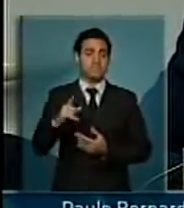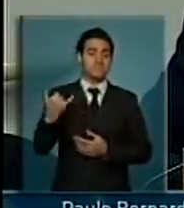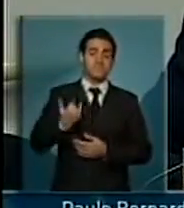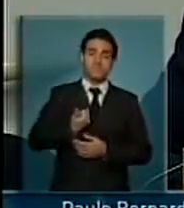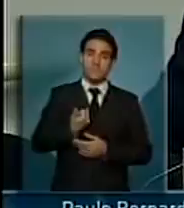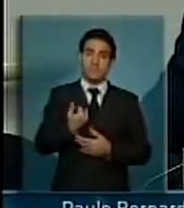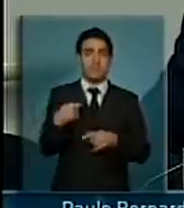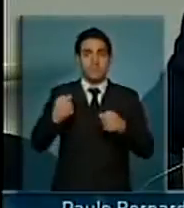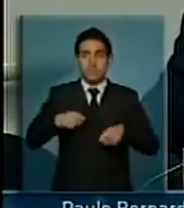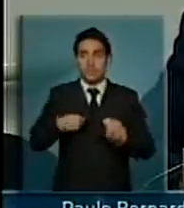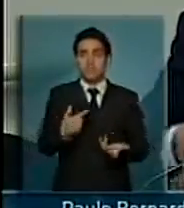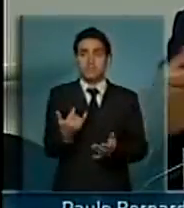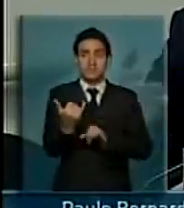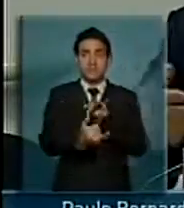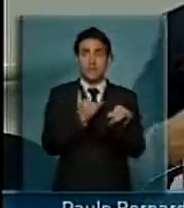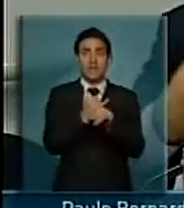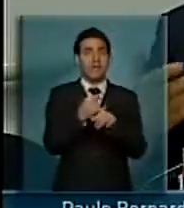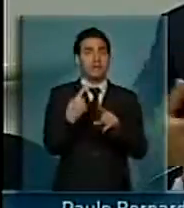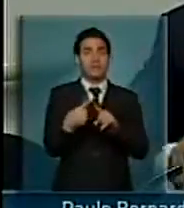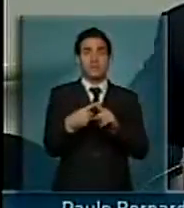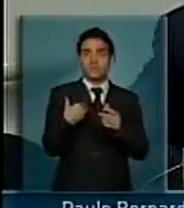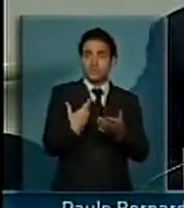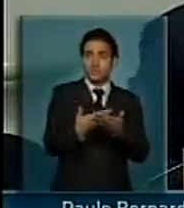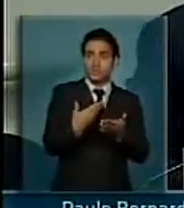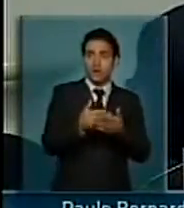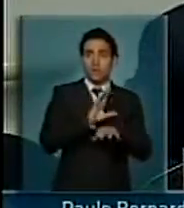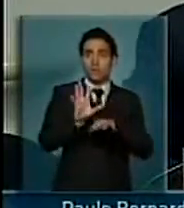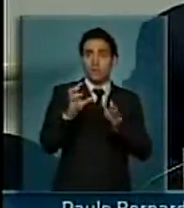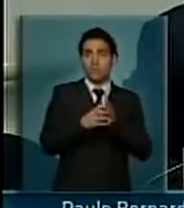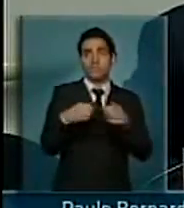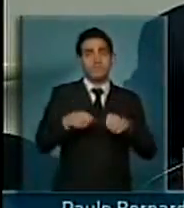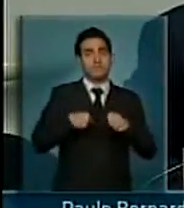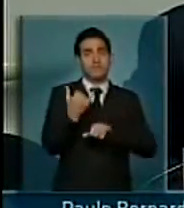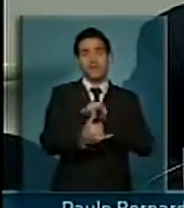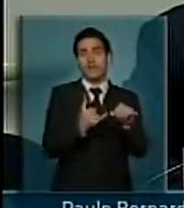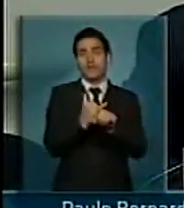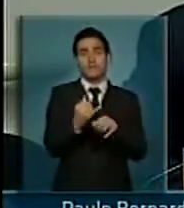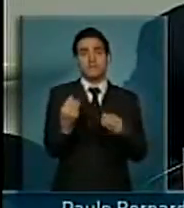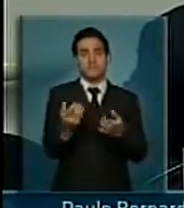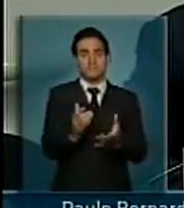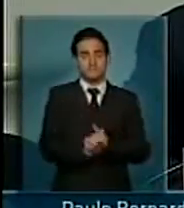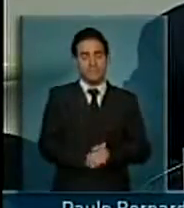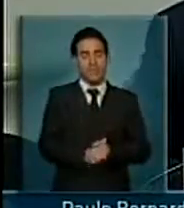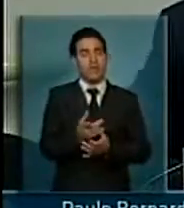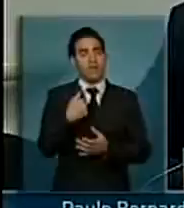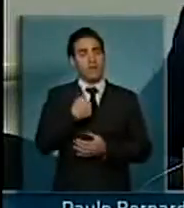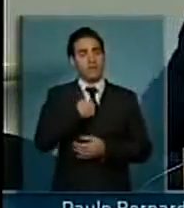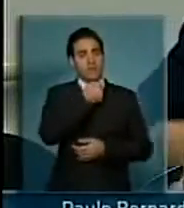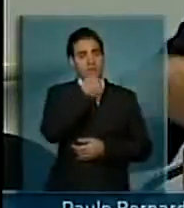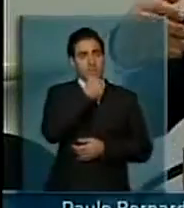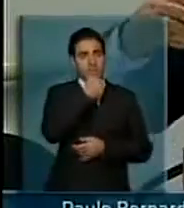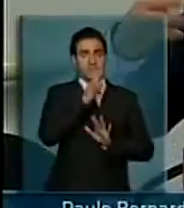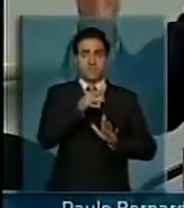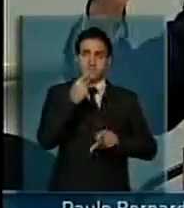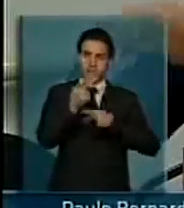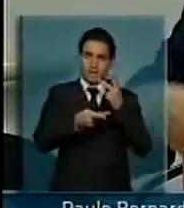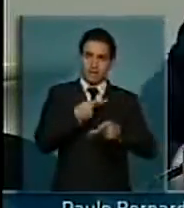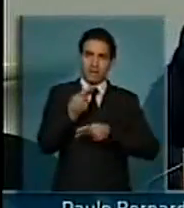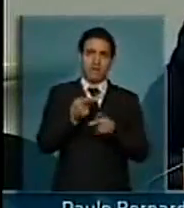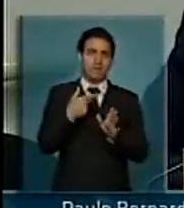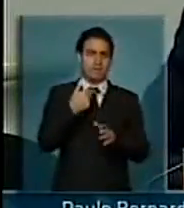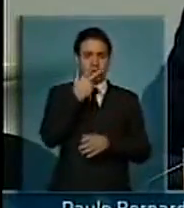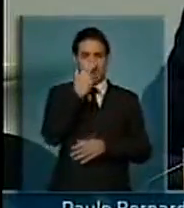me disse, olha, eu tenho que ter, porque eu estou fazendo concurso, estou estudando, tem que me virar. E eu dei entrevista, falei várias vezes disso, que achava